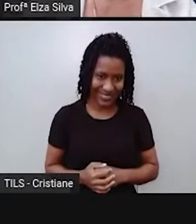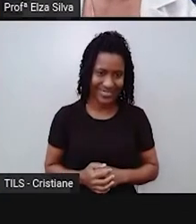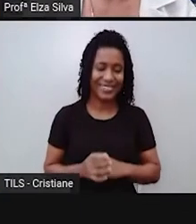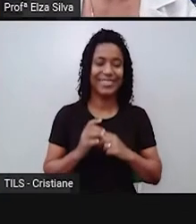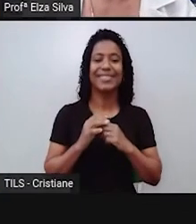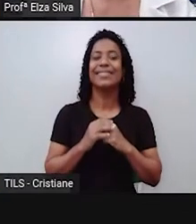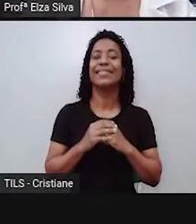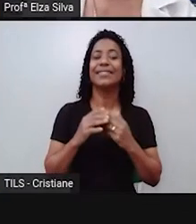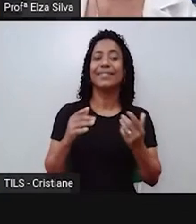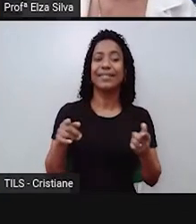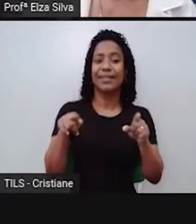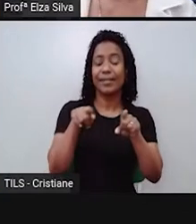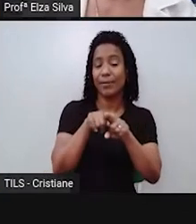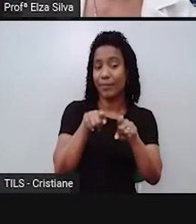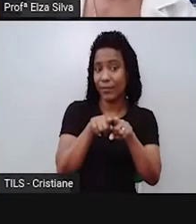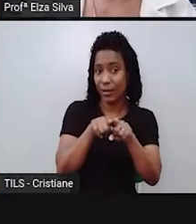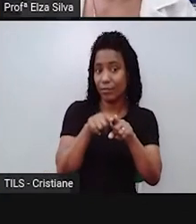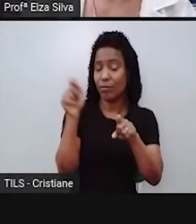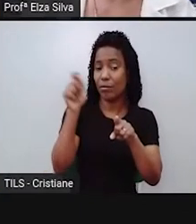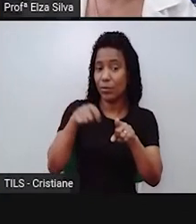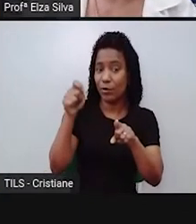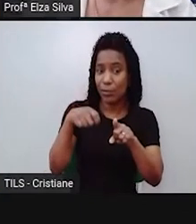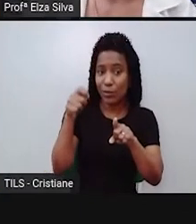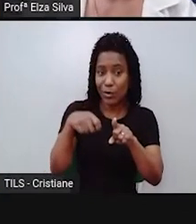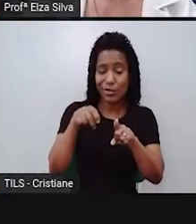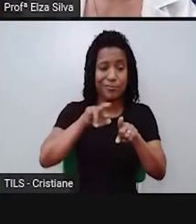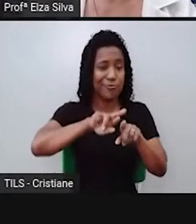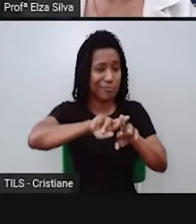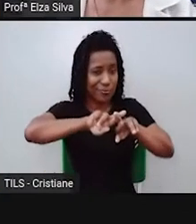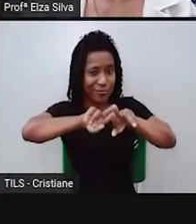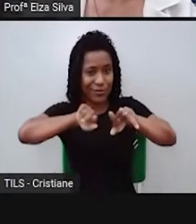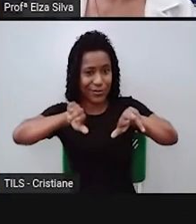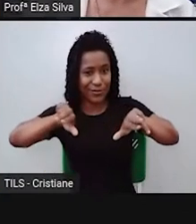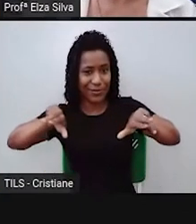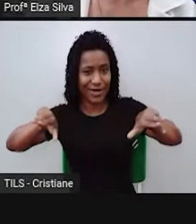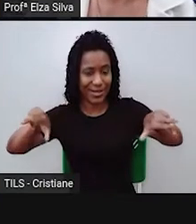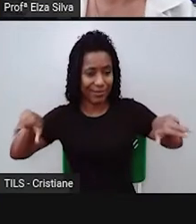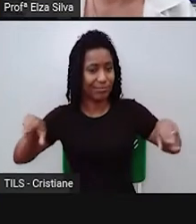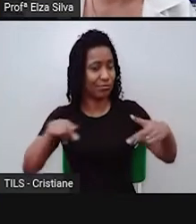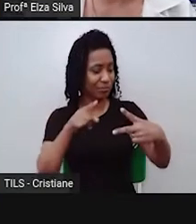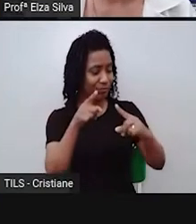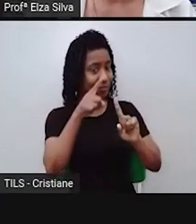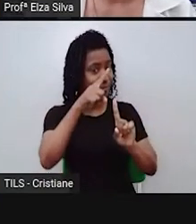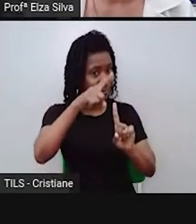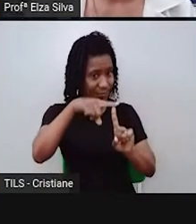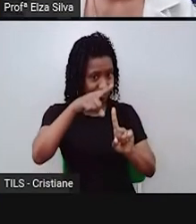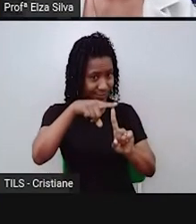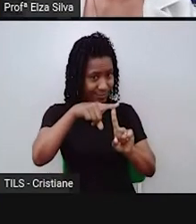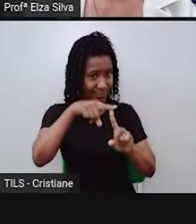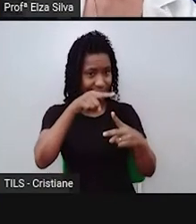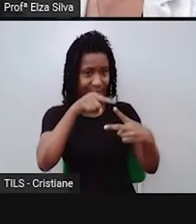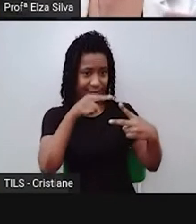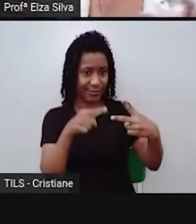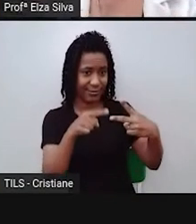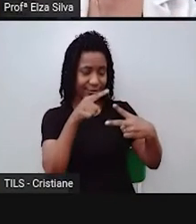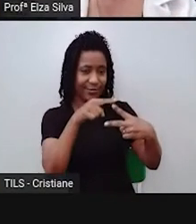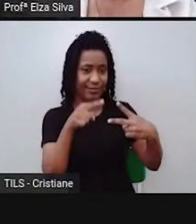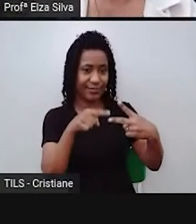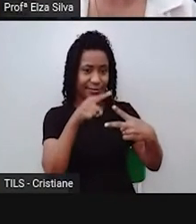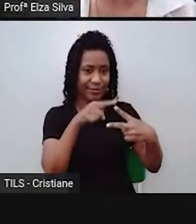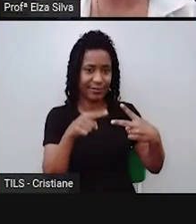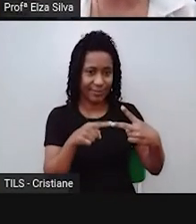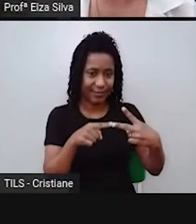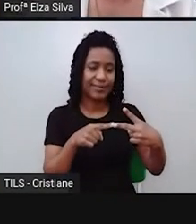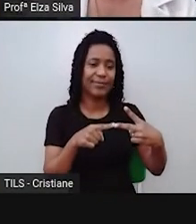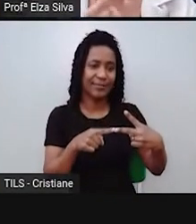E geralmente, a gente pode categorizar os memes em duas tipologias. É claro que a gente não